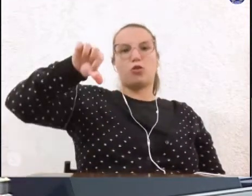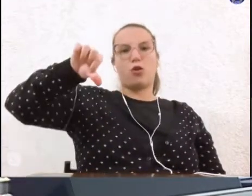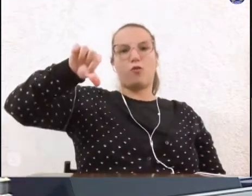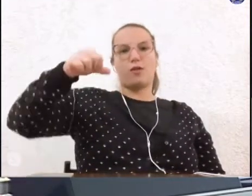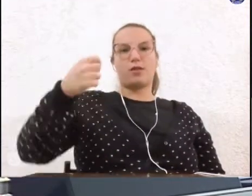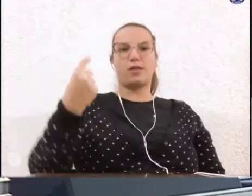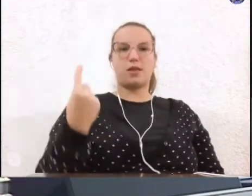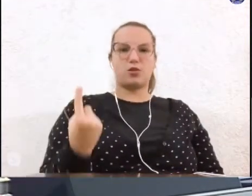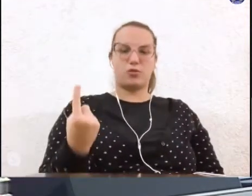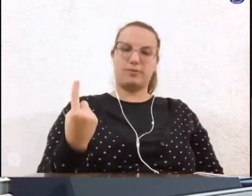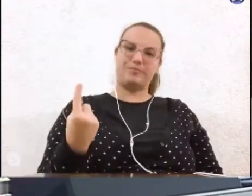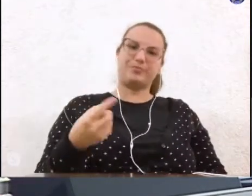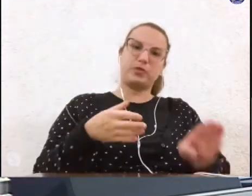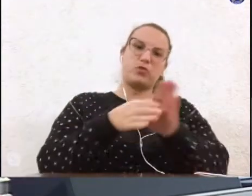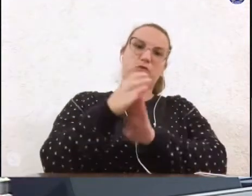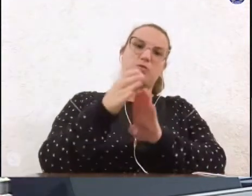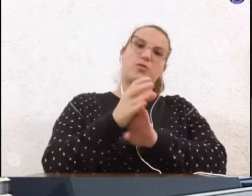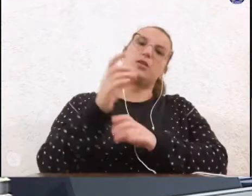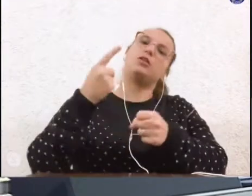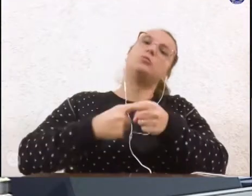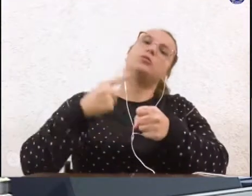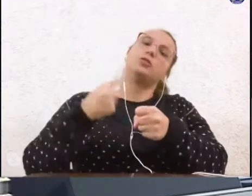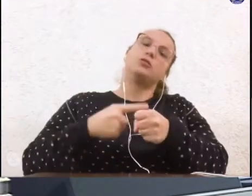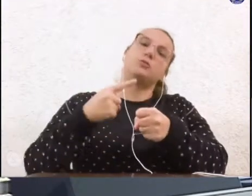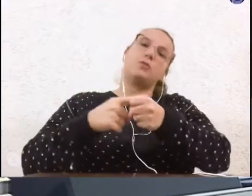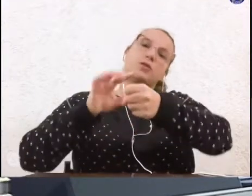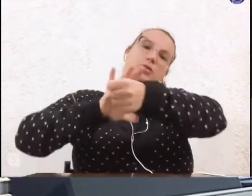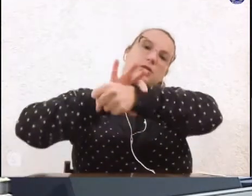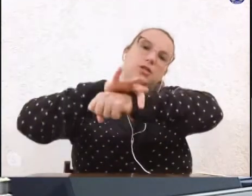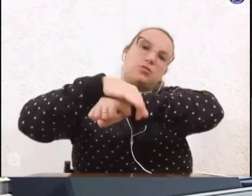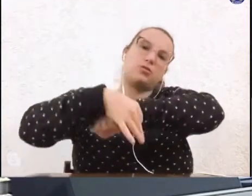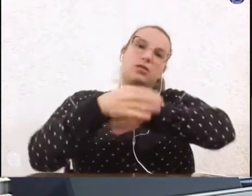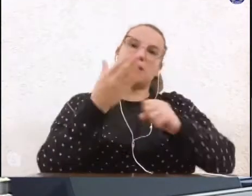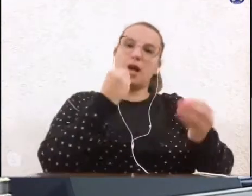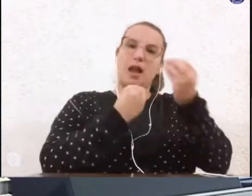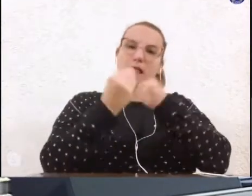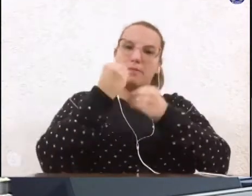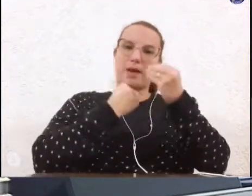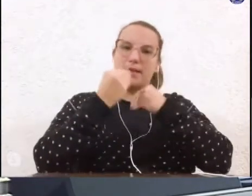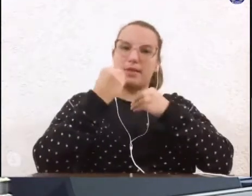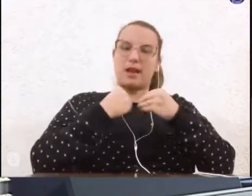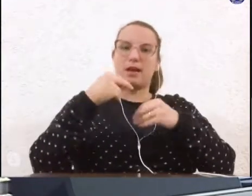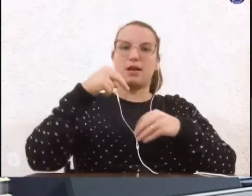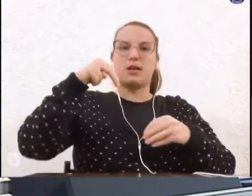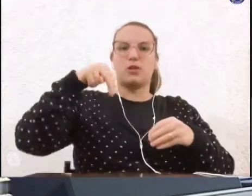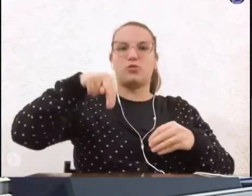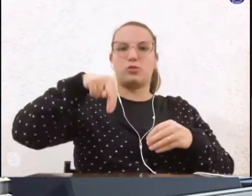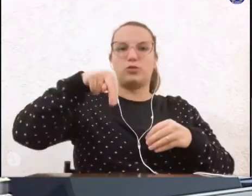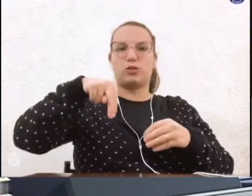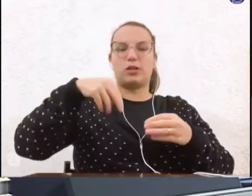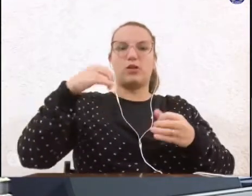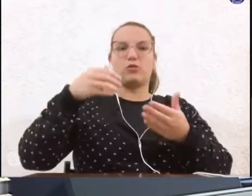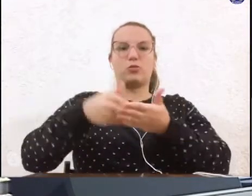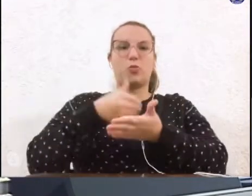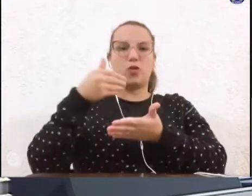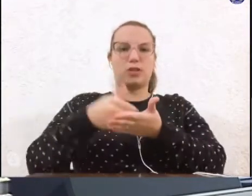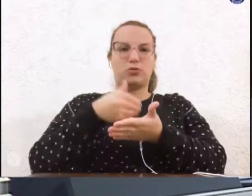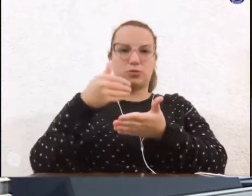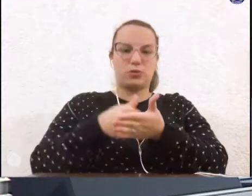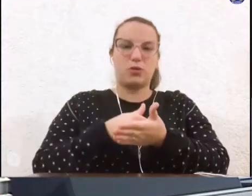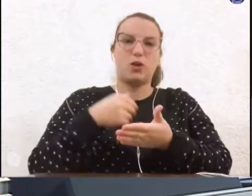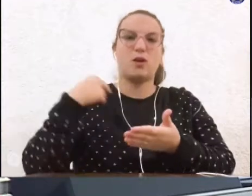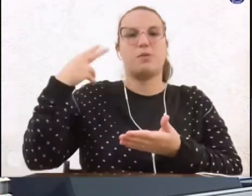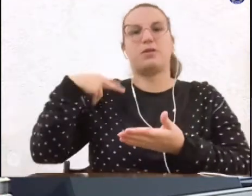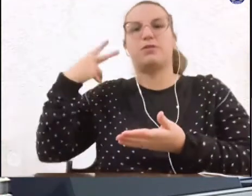Do Conselho Municipal de Segurança Alimentar e Nutricional de Botucatu, para a vereadora